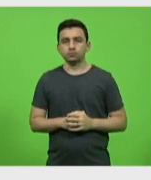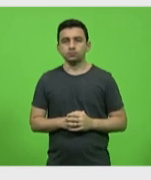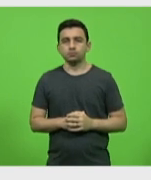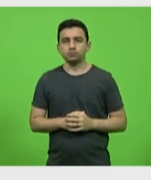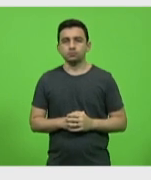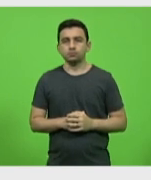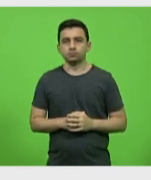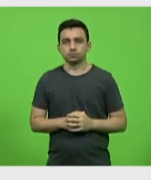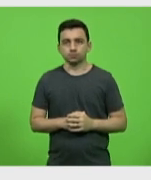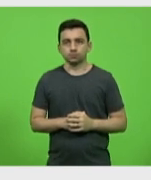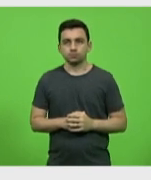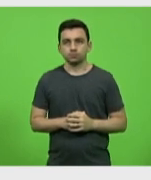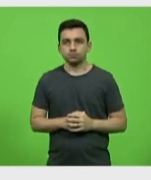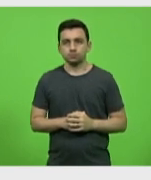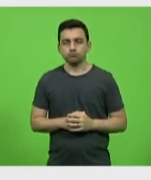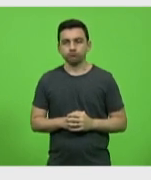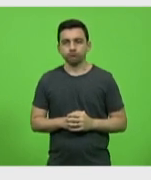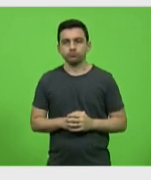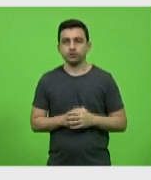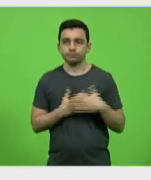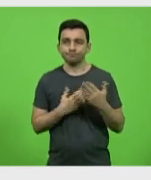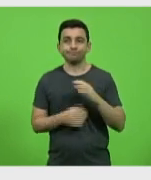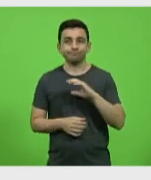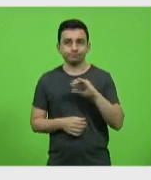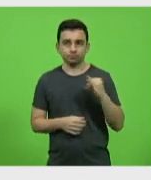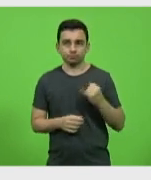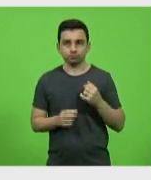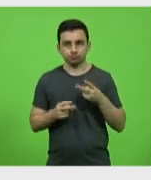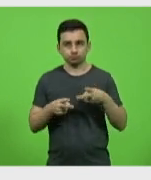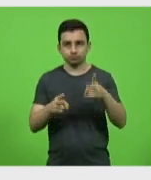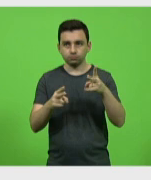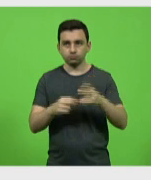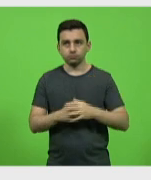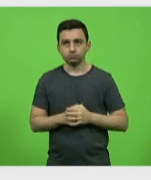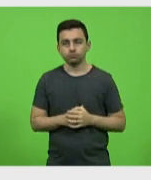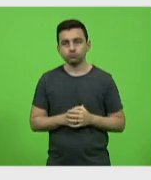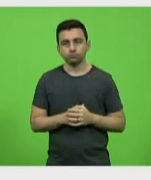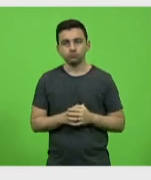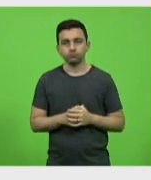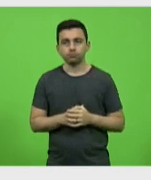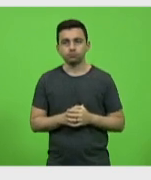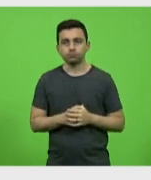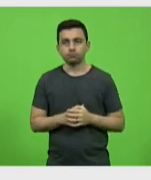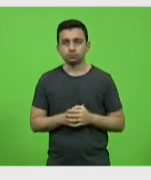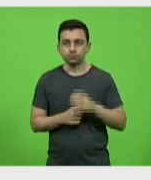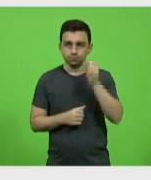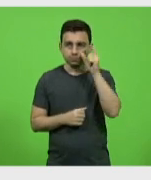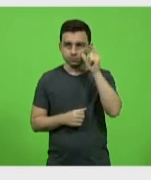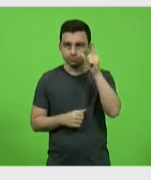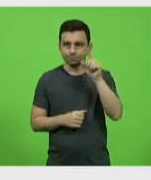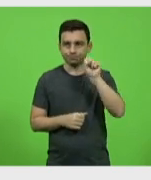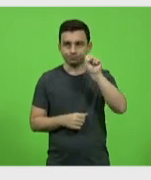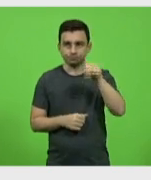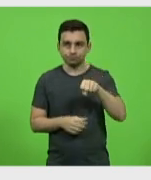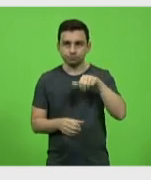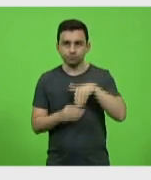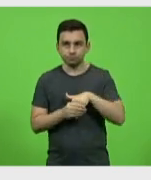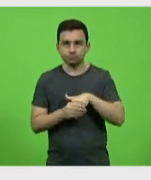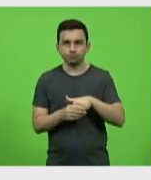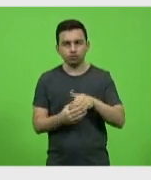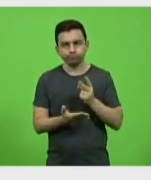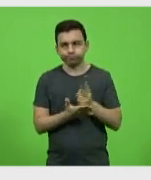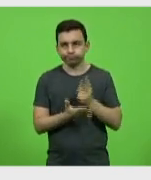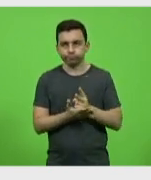Orientação da CCJ, senhor presidente. voto deputado César Valduga vota sim, mantém o veto.